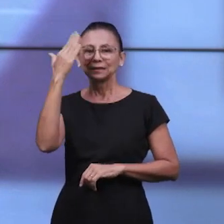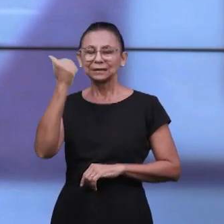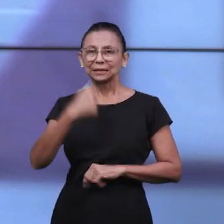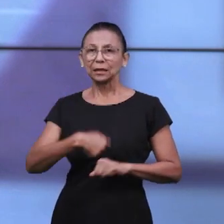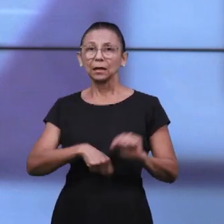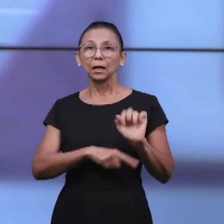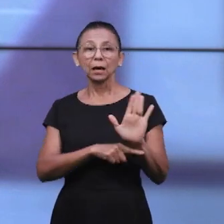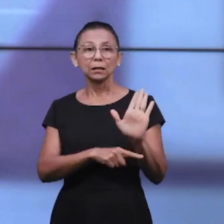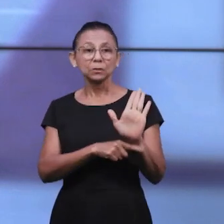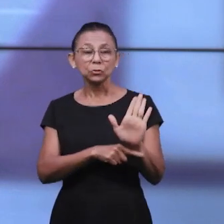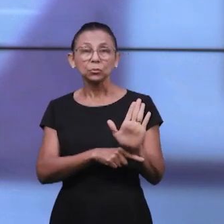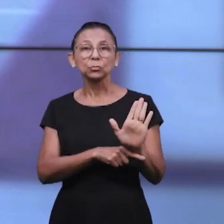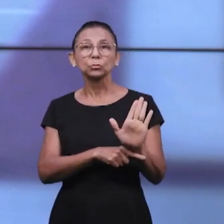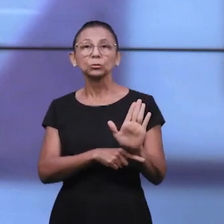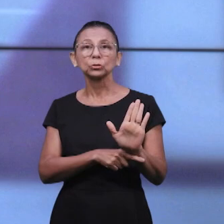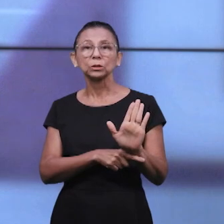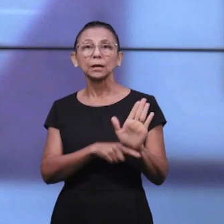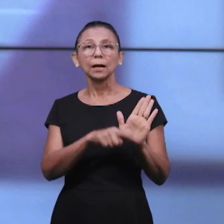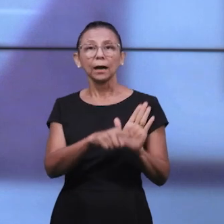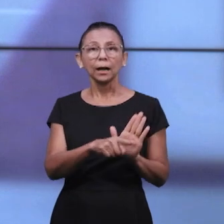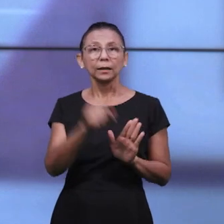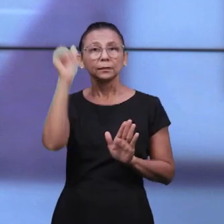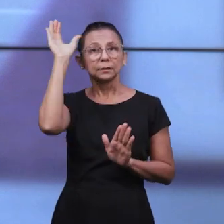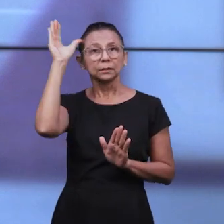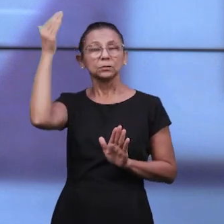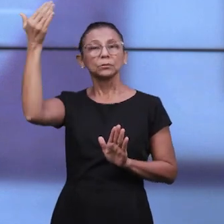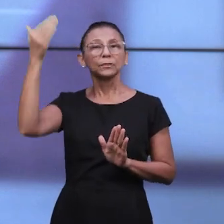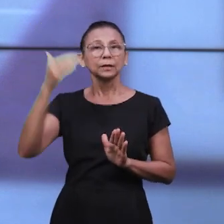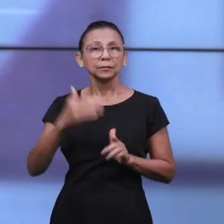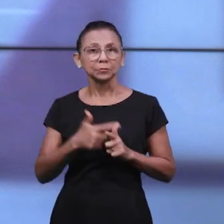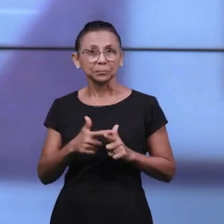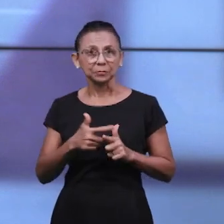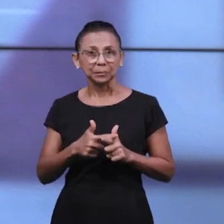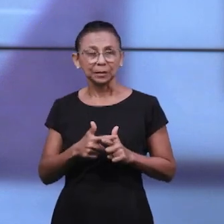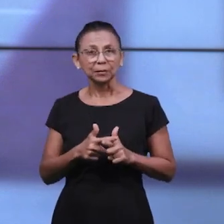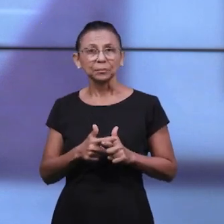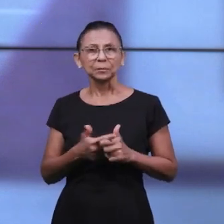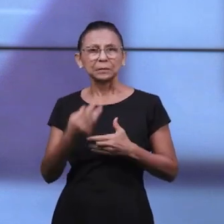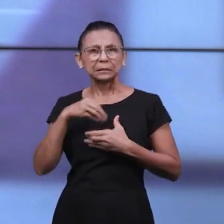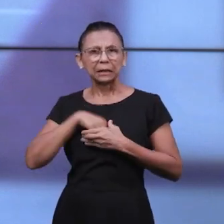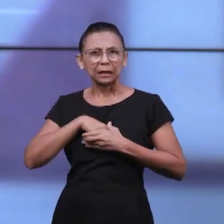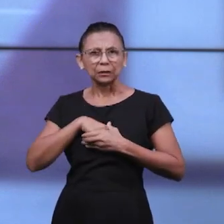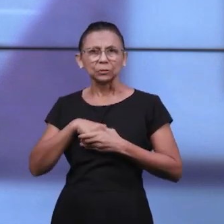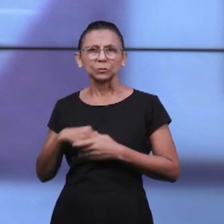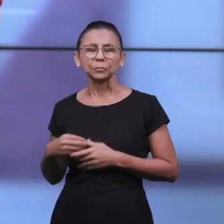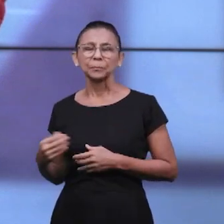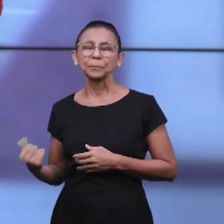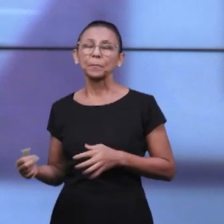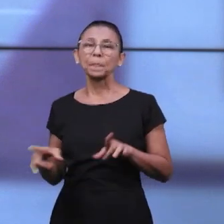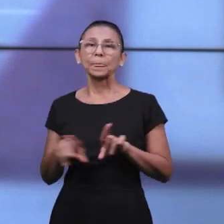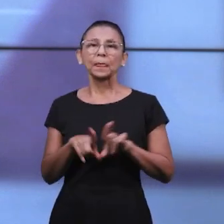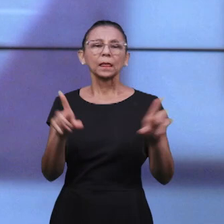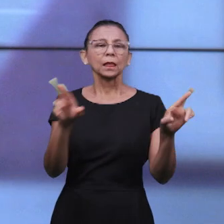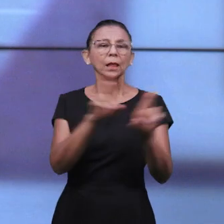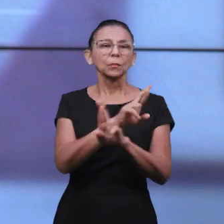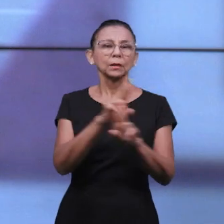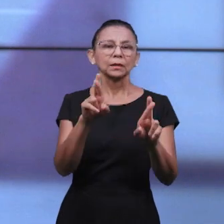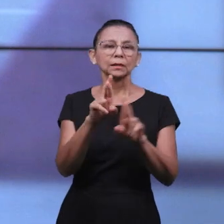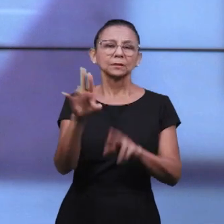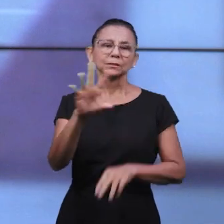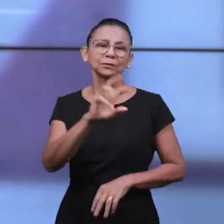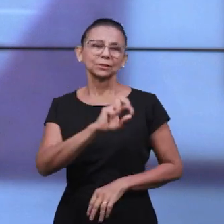ajude-os a identificar e agir, a resolver. Outra sugestão. Aproxime-se.